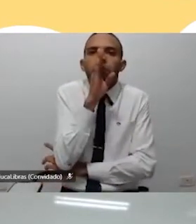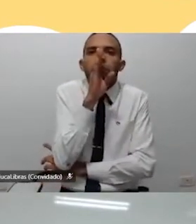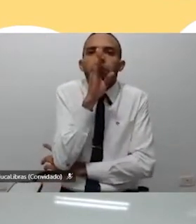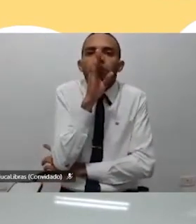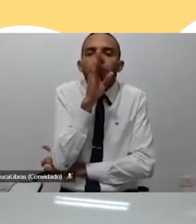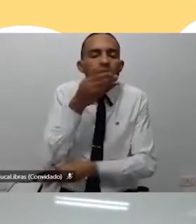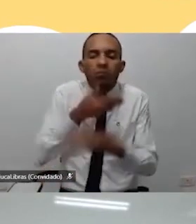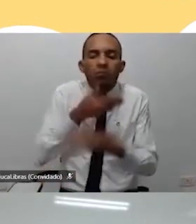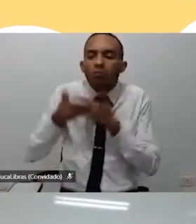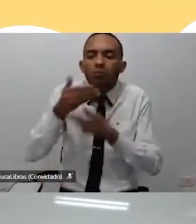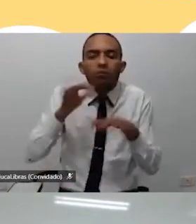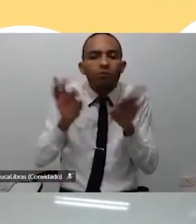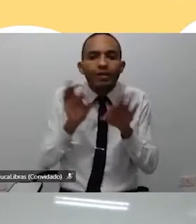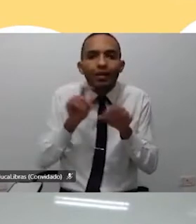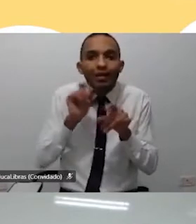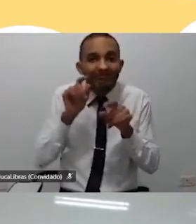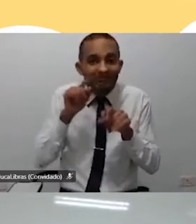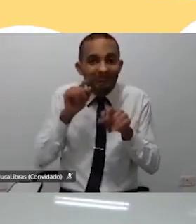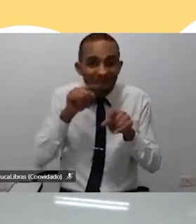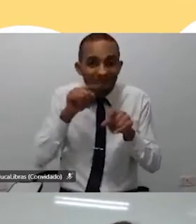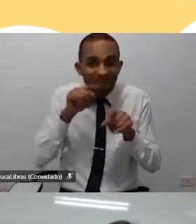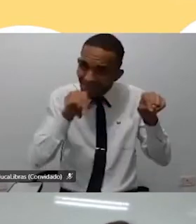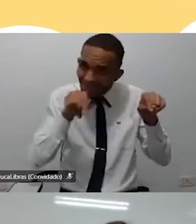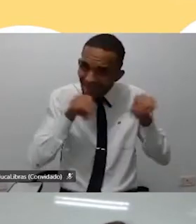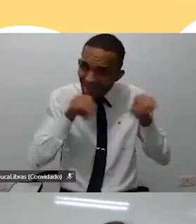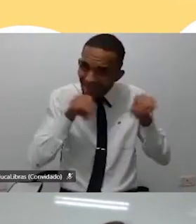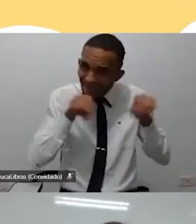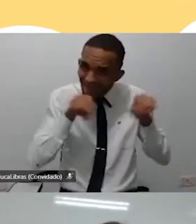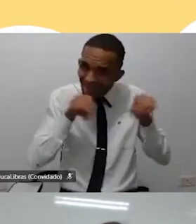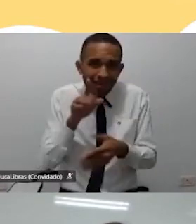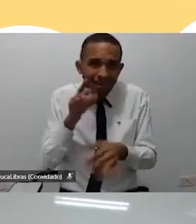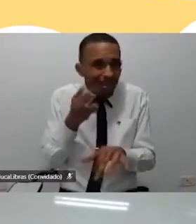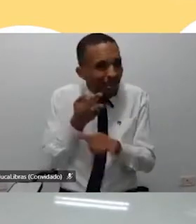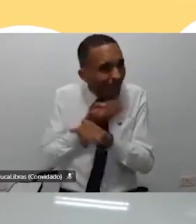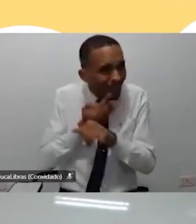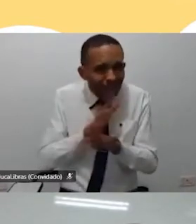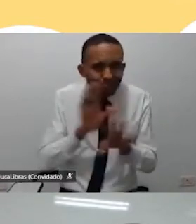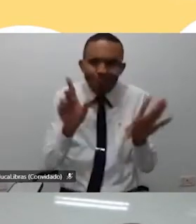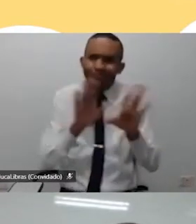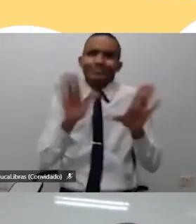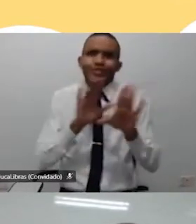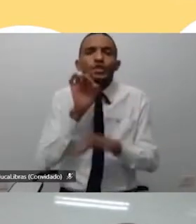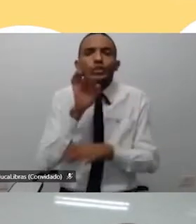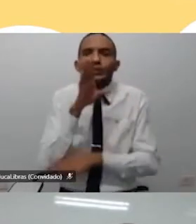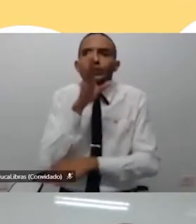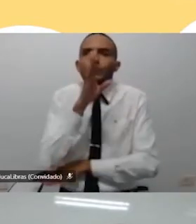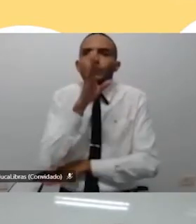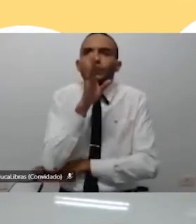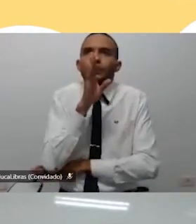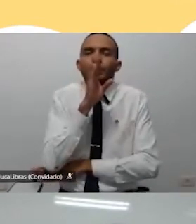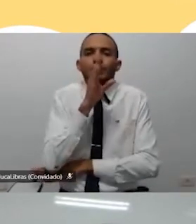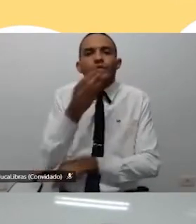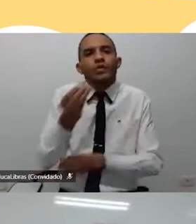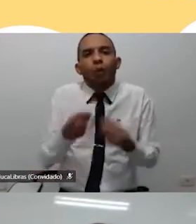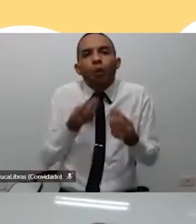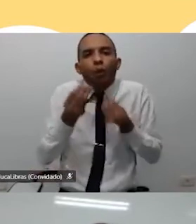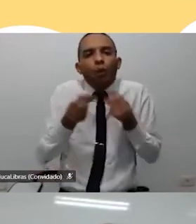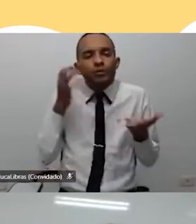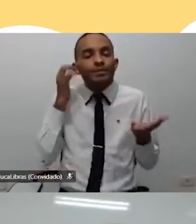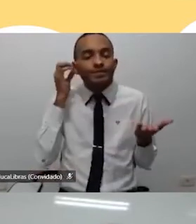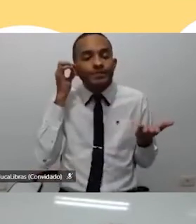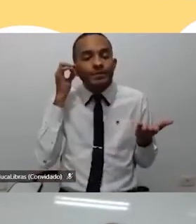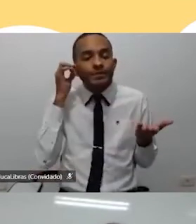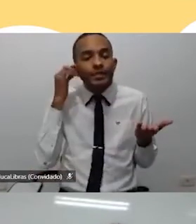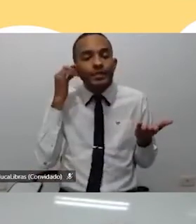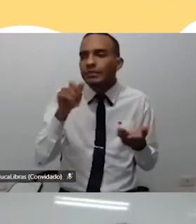sem participar, não é uma sala de aula tão disciplinada assim, às vezes, ali só está o silêncio. E aí, eu não estou dizendo que a